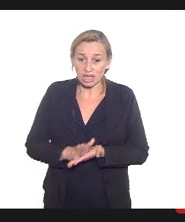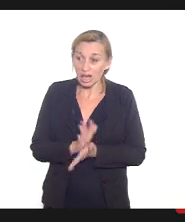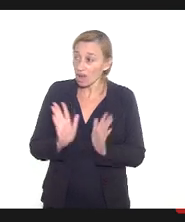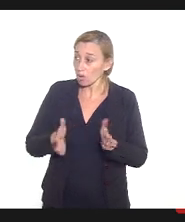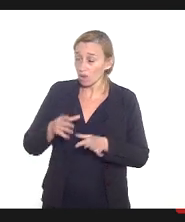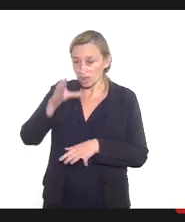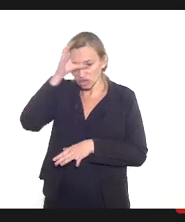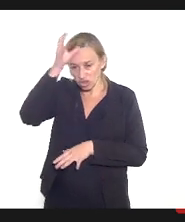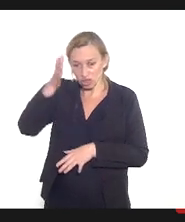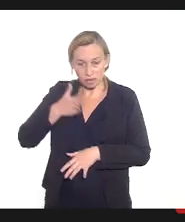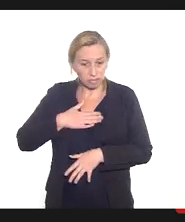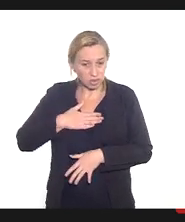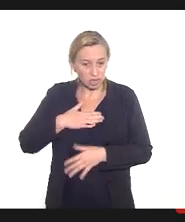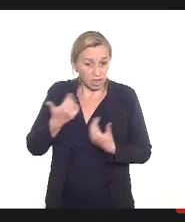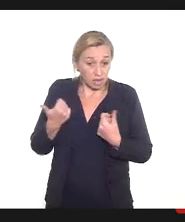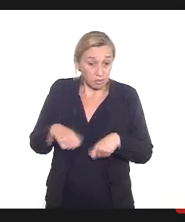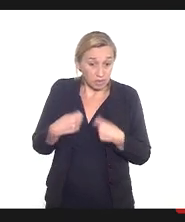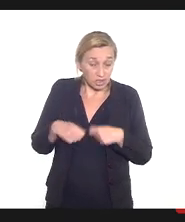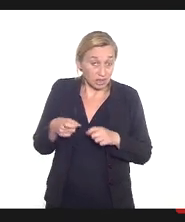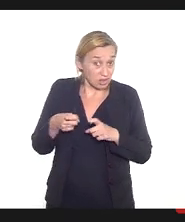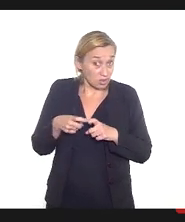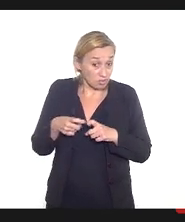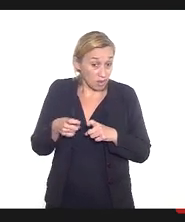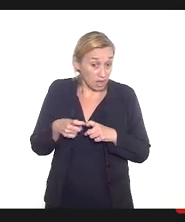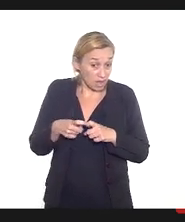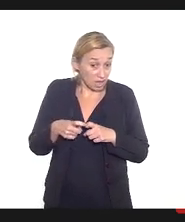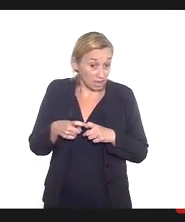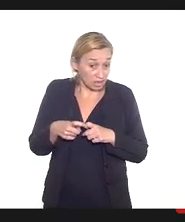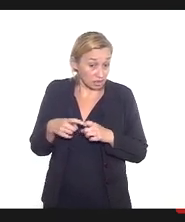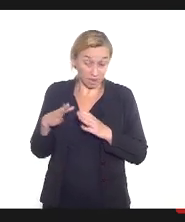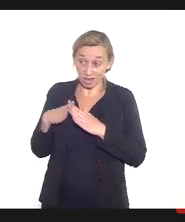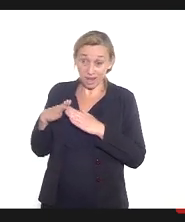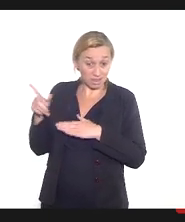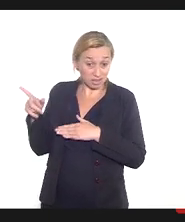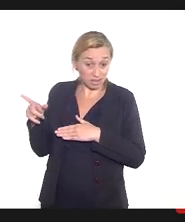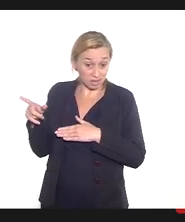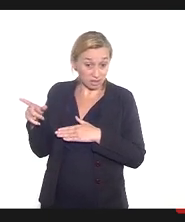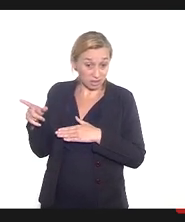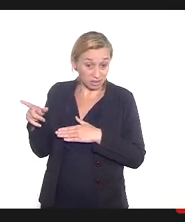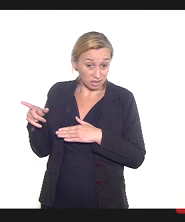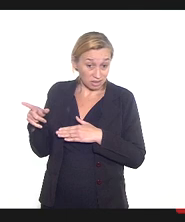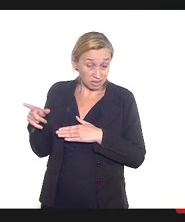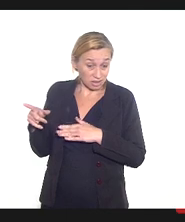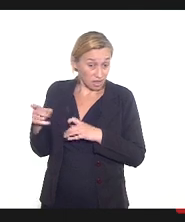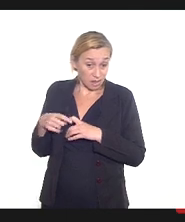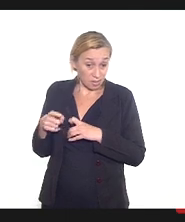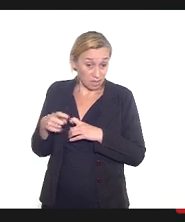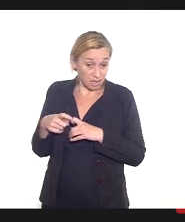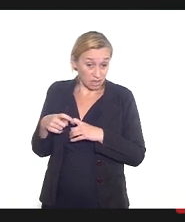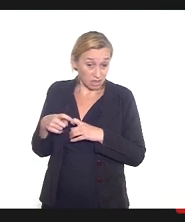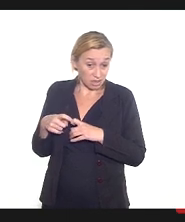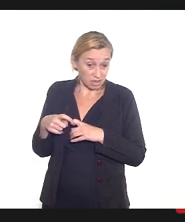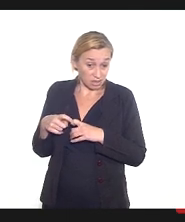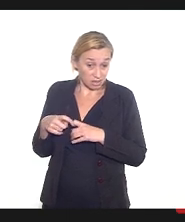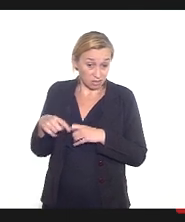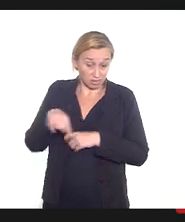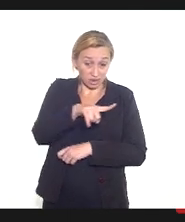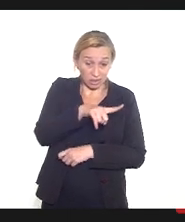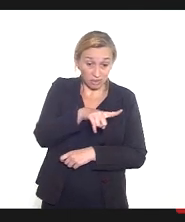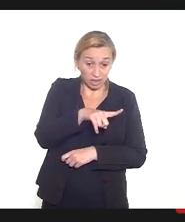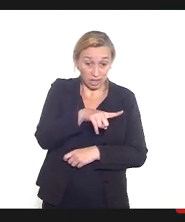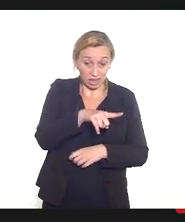tia que precisa de uma médica que ela está em casa e a médica não estava lá na